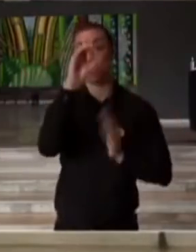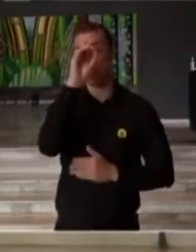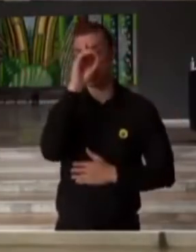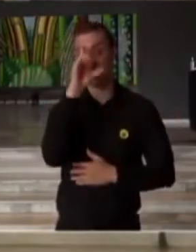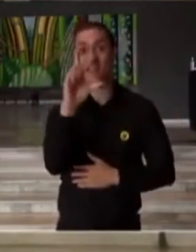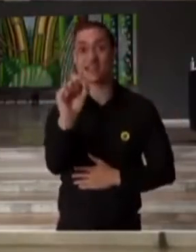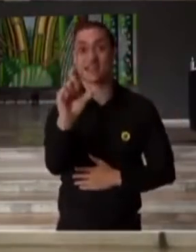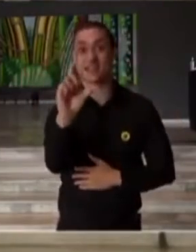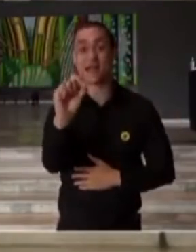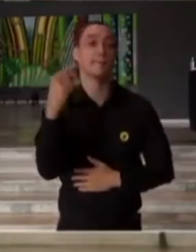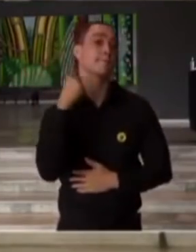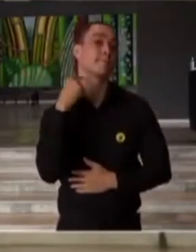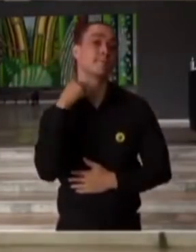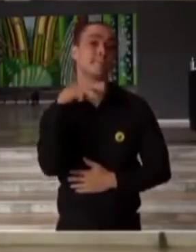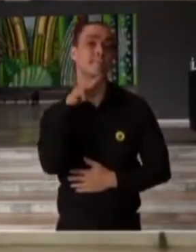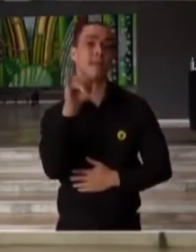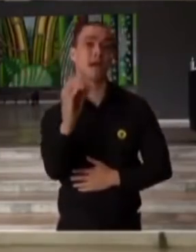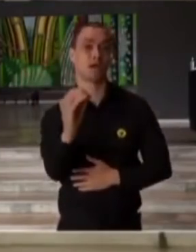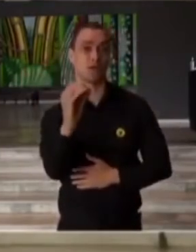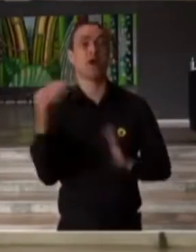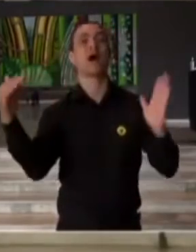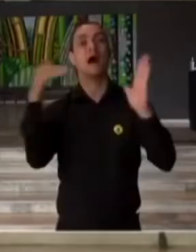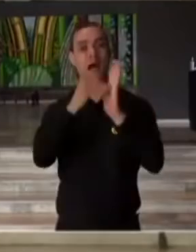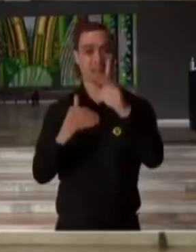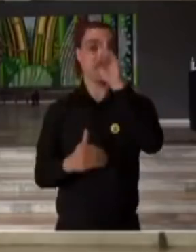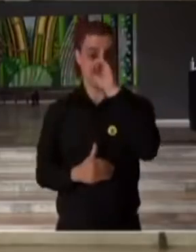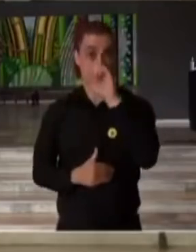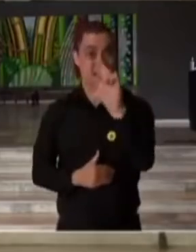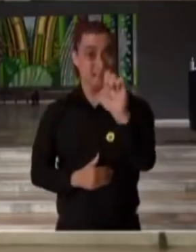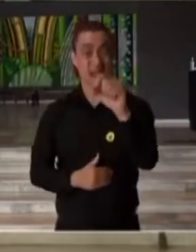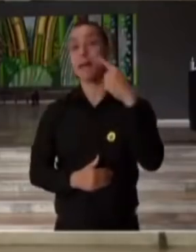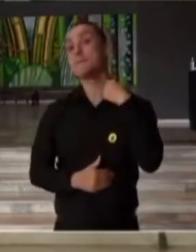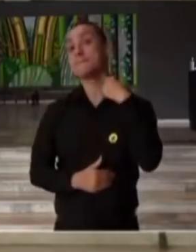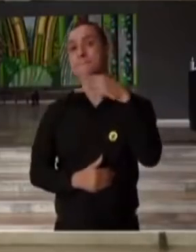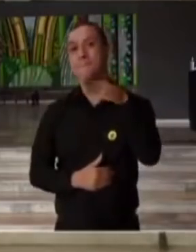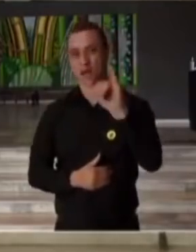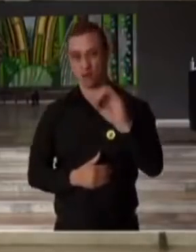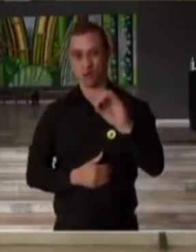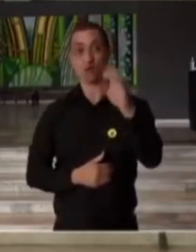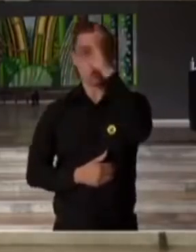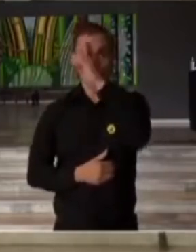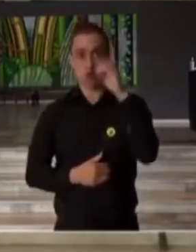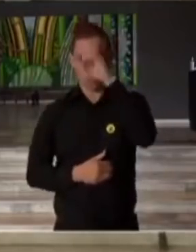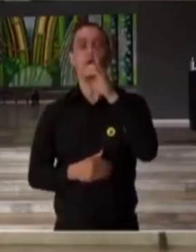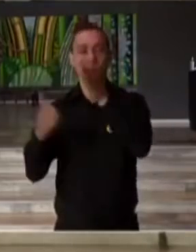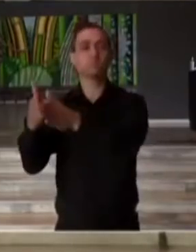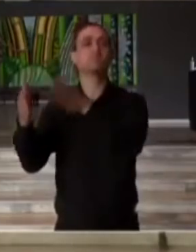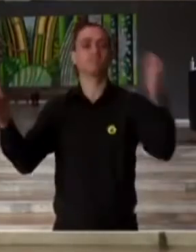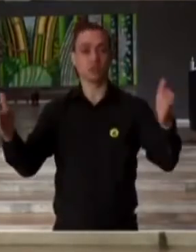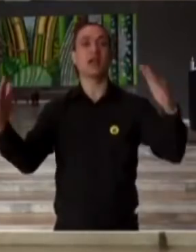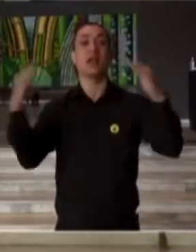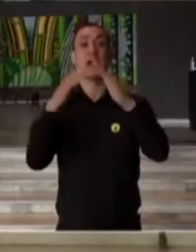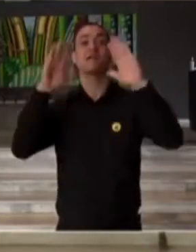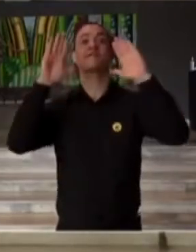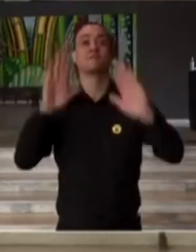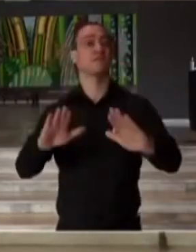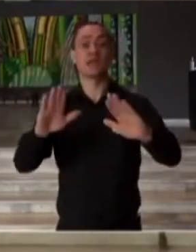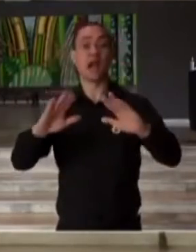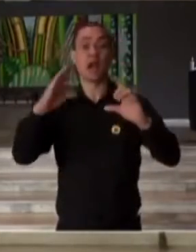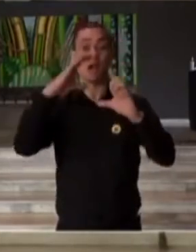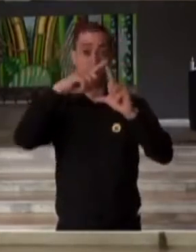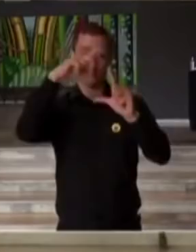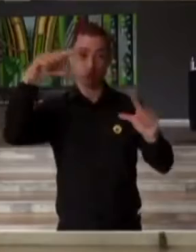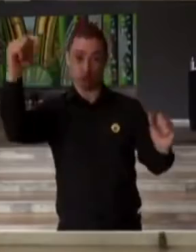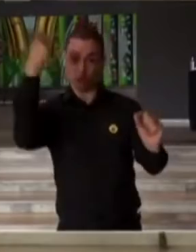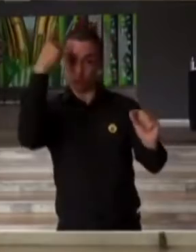10 de maio. Até o dia 10 de maio, domingo, está prorrogada a quarentena em todo